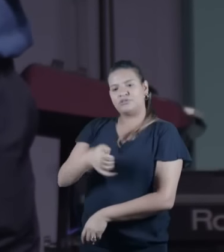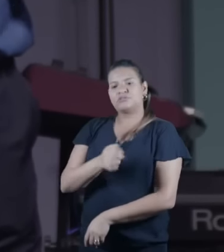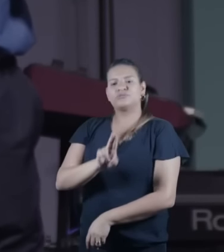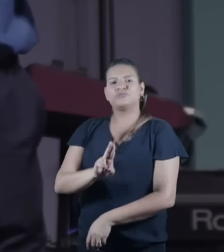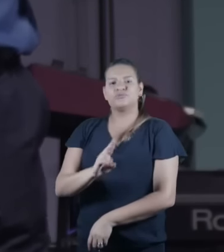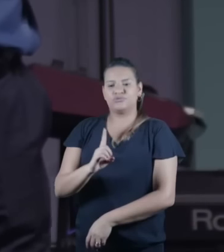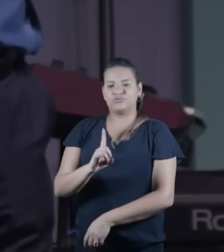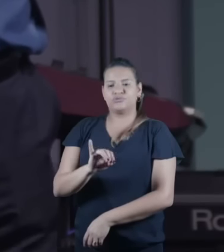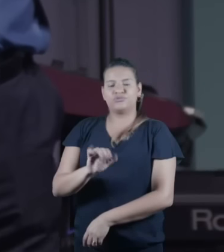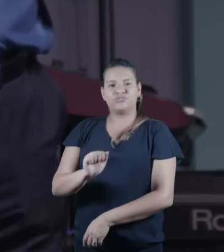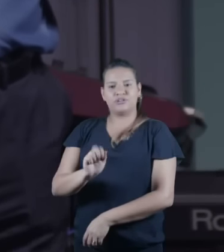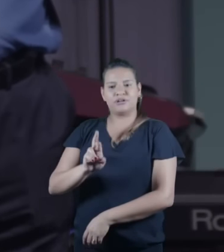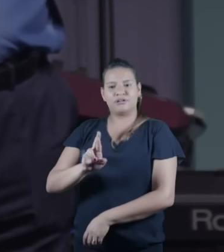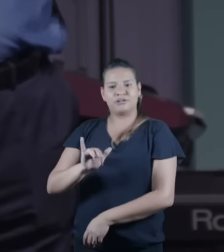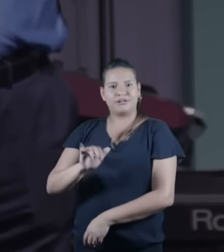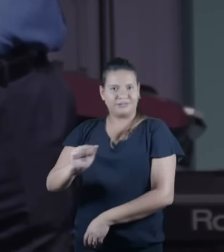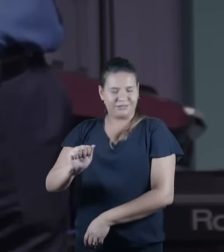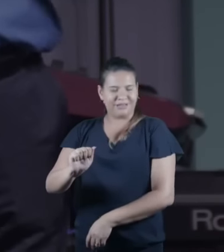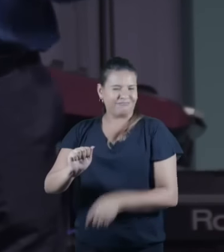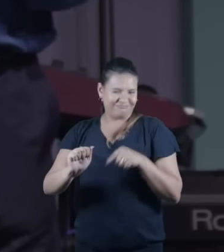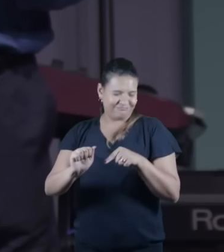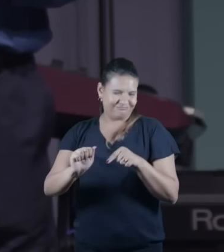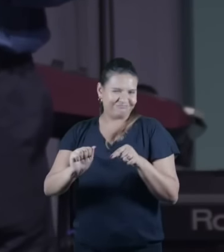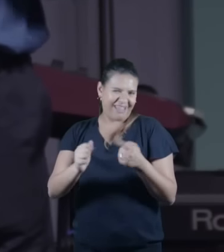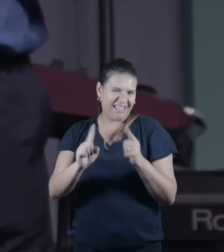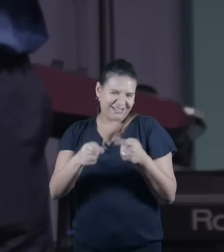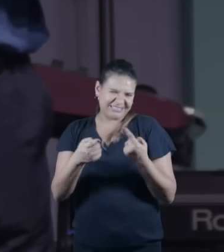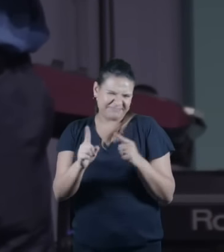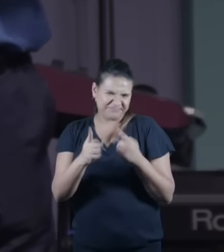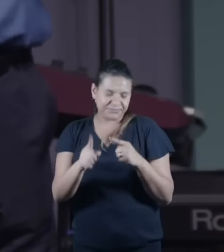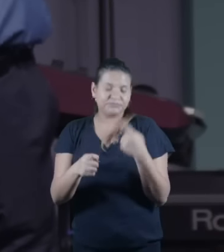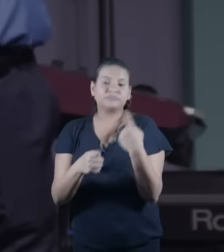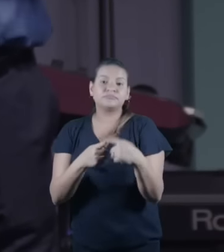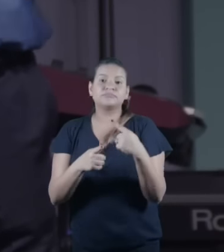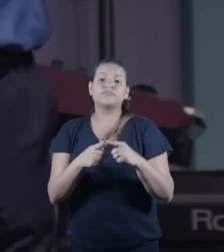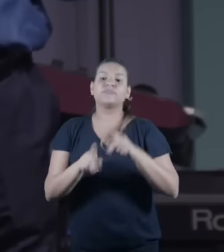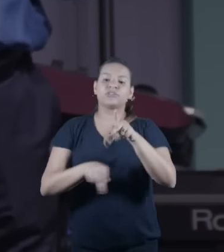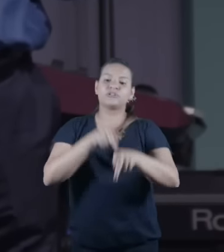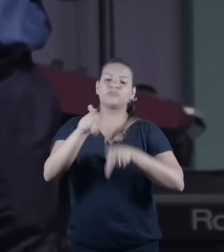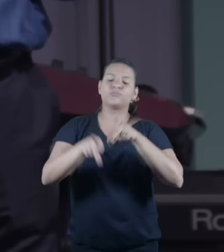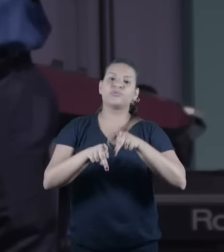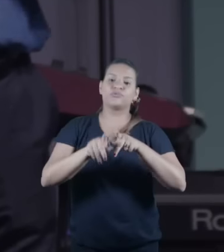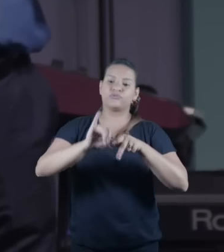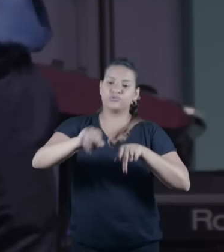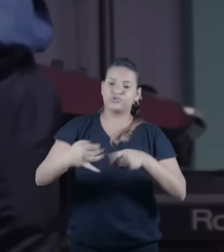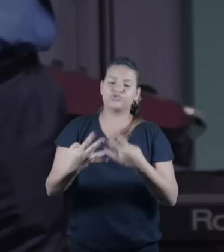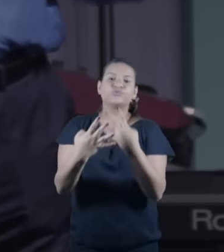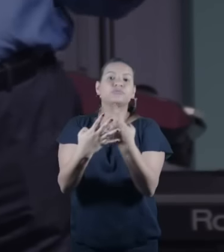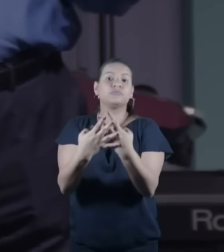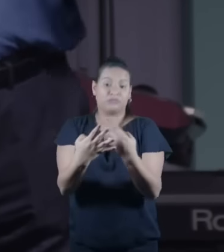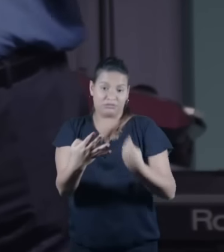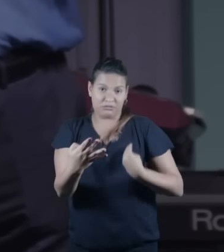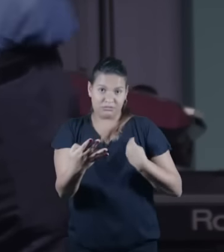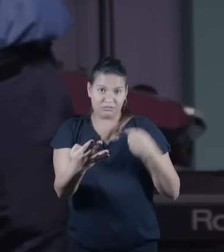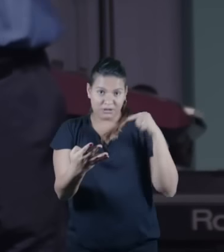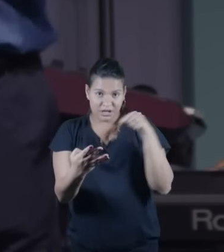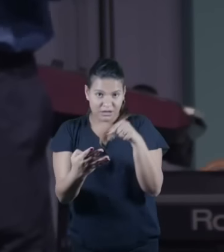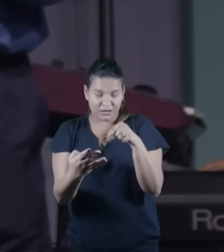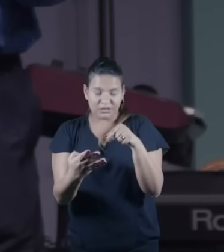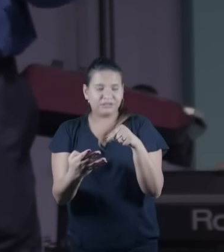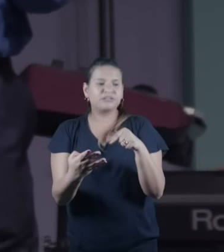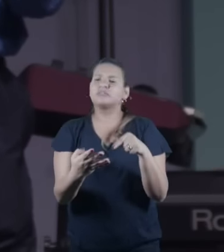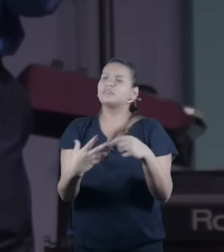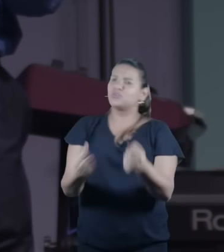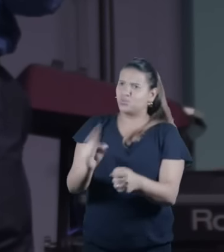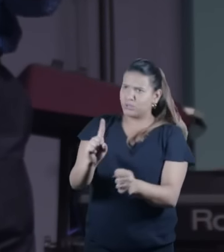porque os judeus estavam lá e eles então todos aqueles que não se convertiam ao cristianismo eram